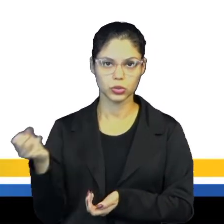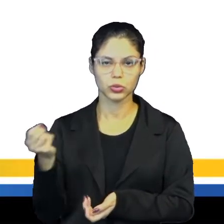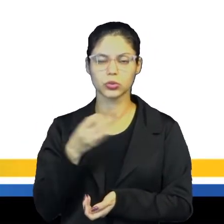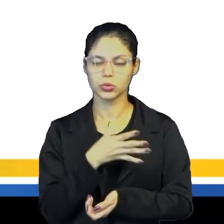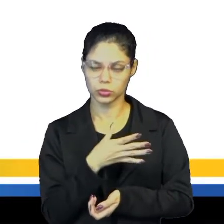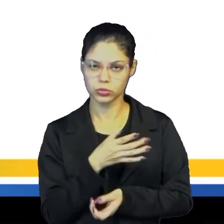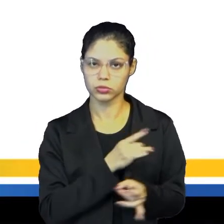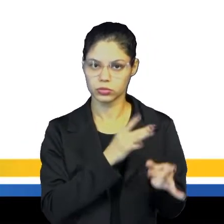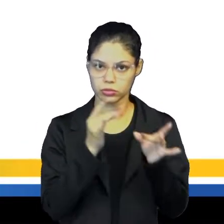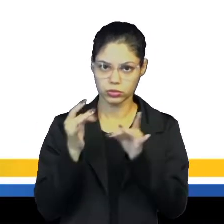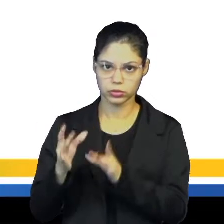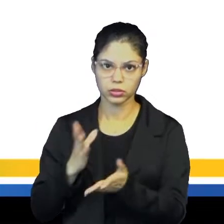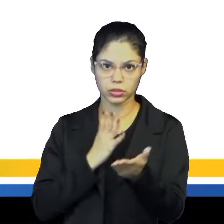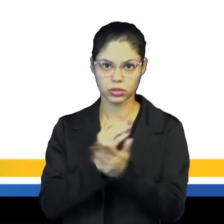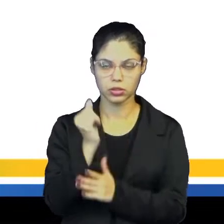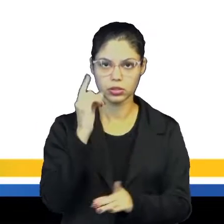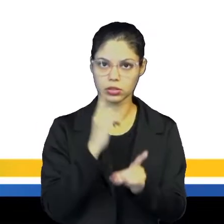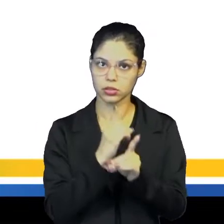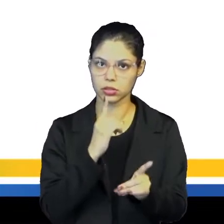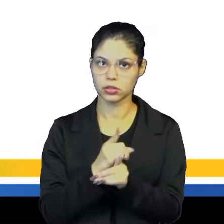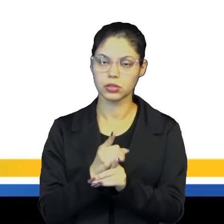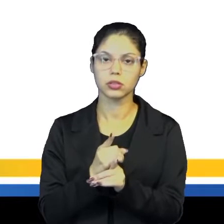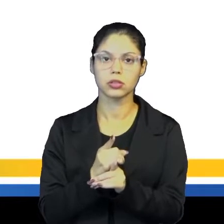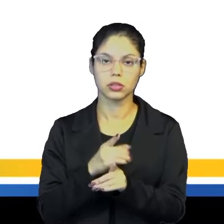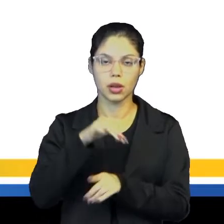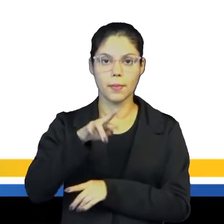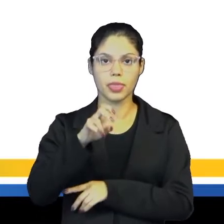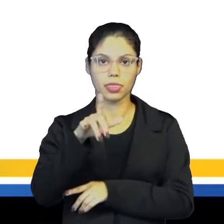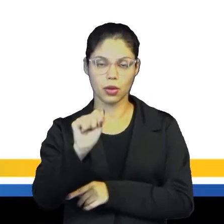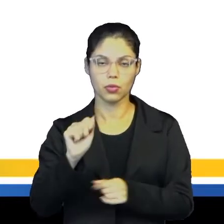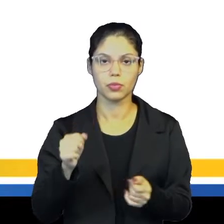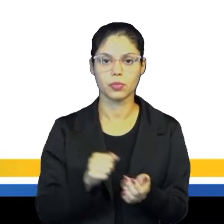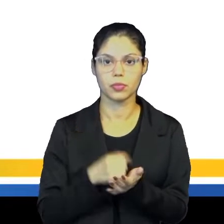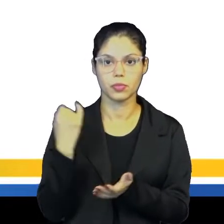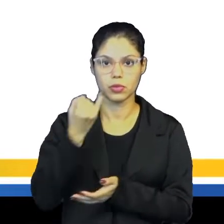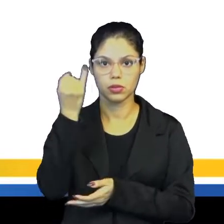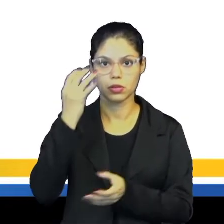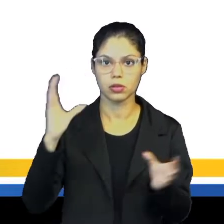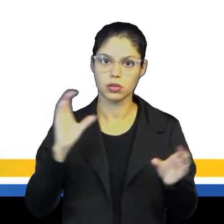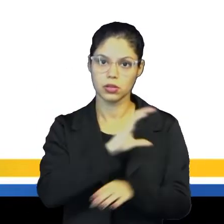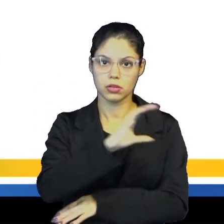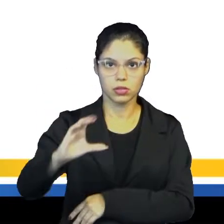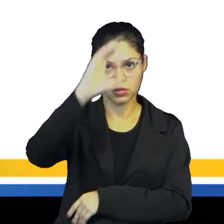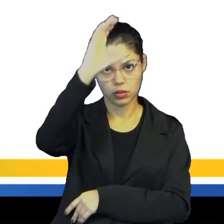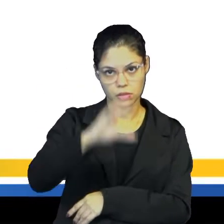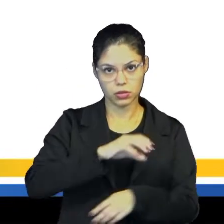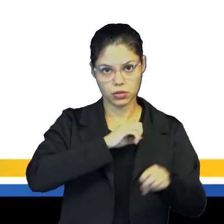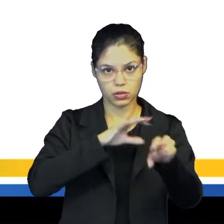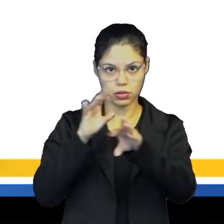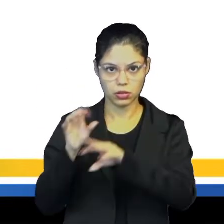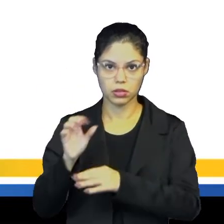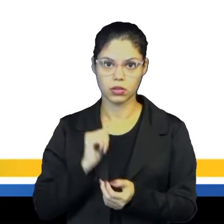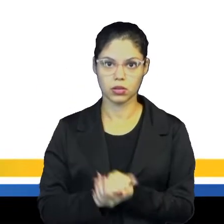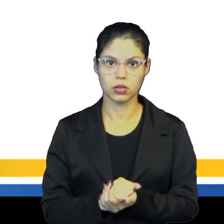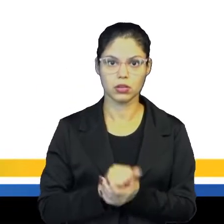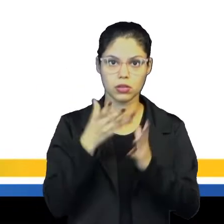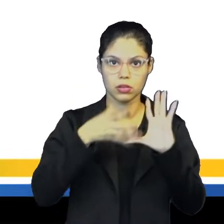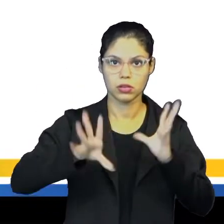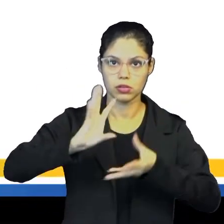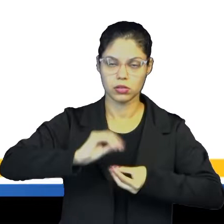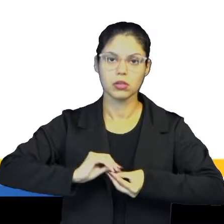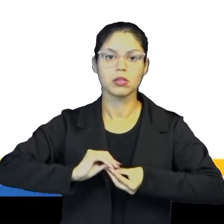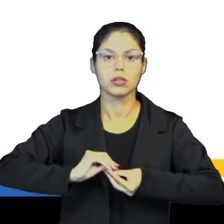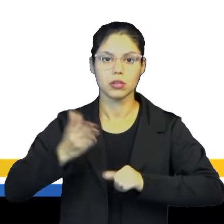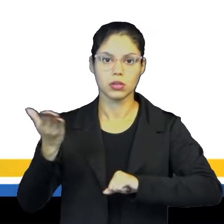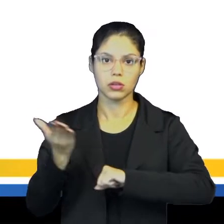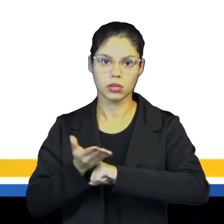comércios, o descobrimento de locais com metais preciosos e a disseminação do catolicismo, resumindo perfeitamente as ambições que os estados